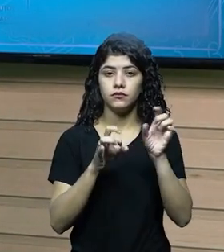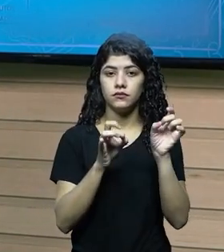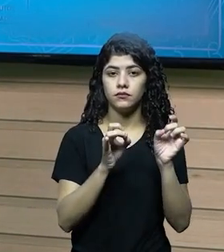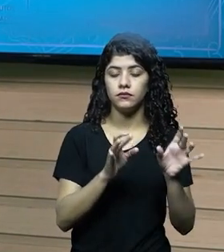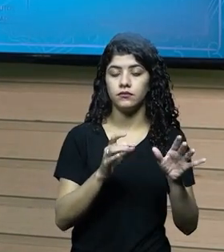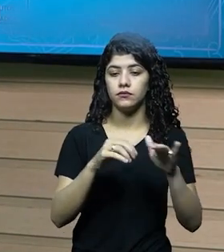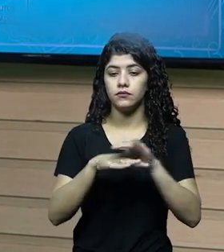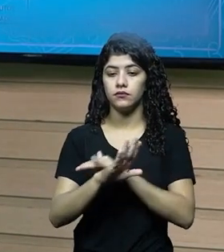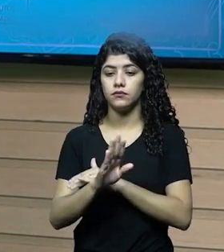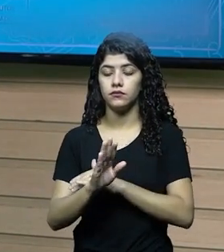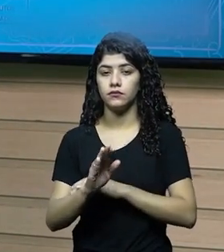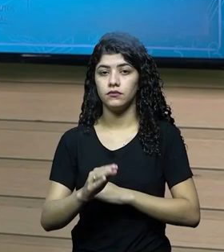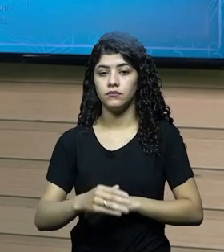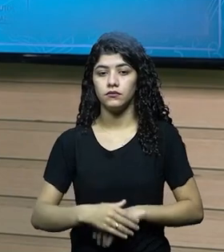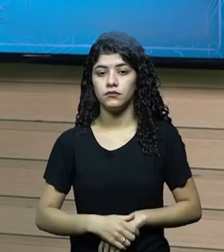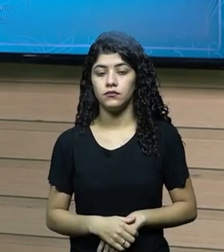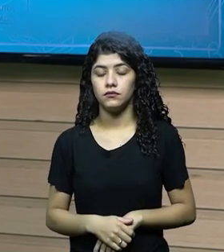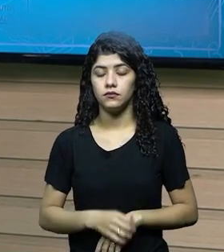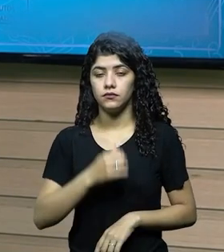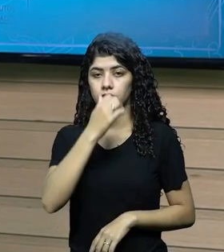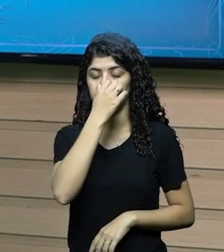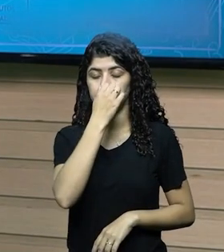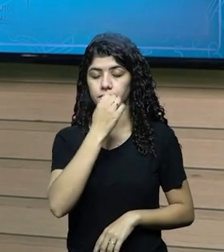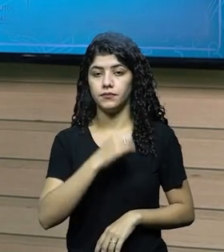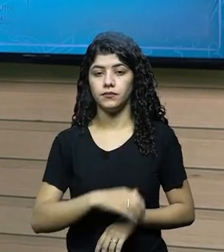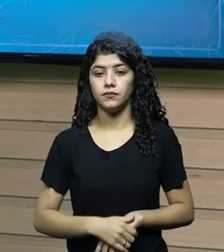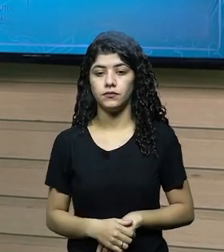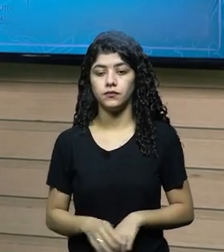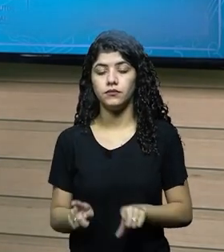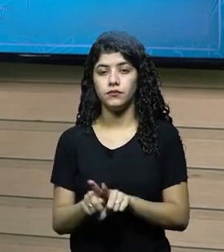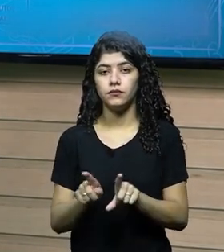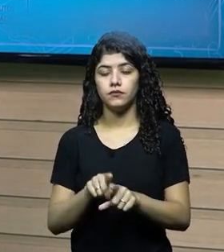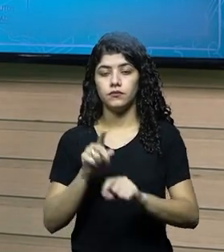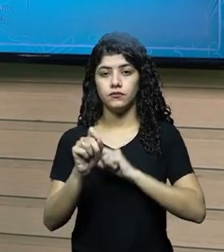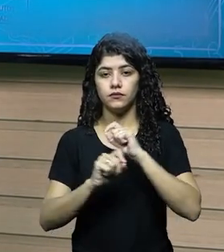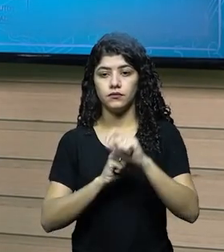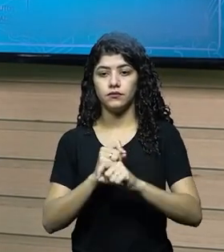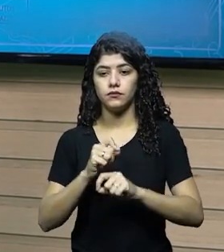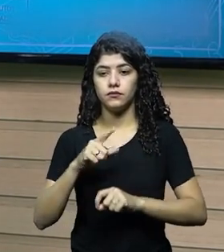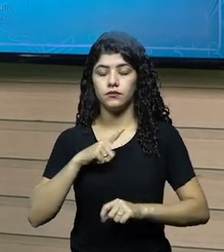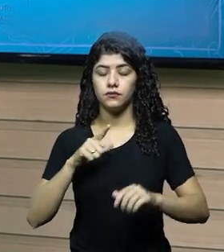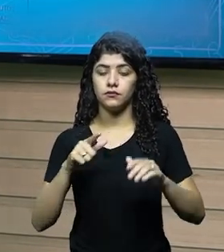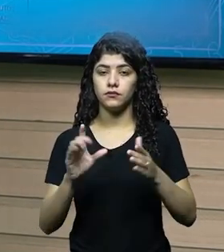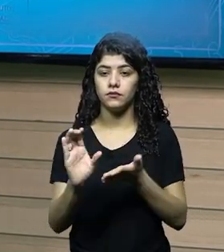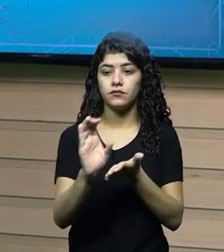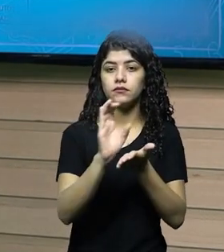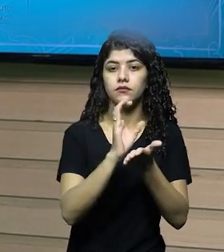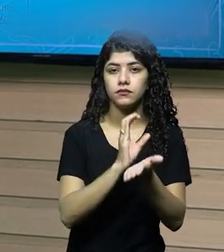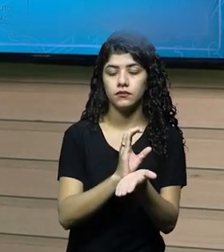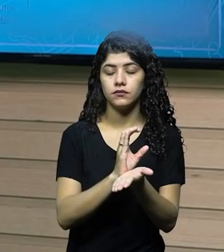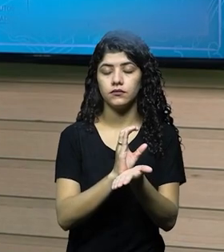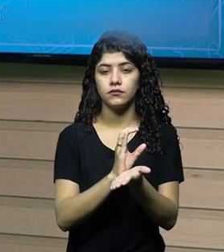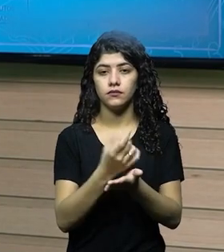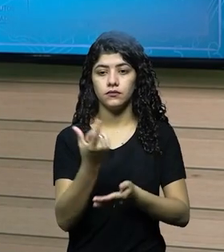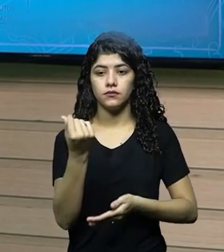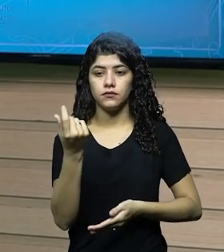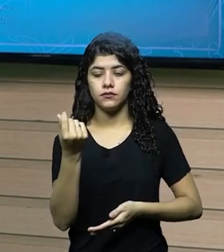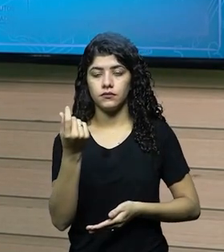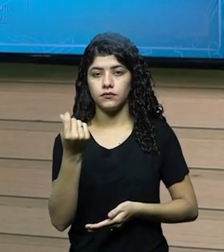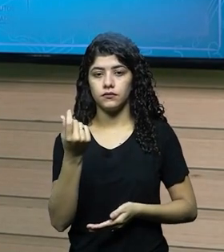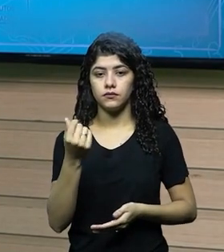estoque, logo eu tenho um lançamento de saída de estoque, vai gerar um custo, e também eu tenho o quê? Uma entrada de dinheiro